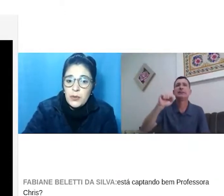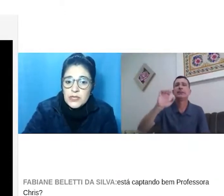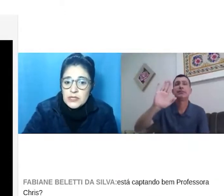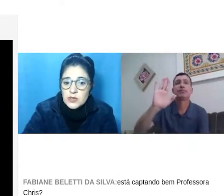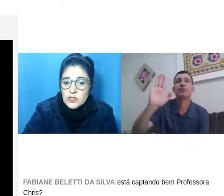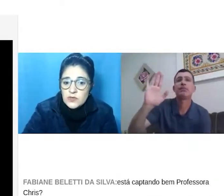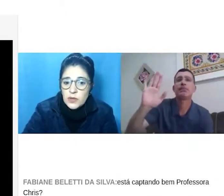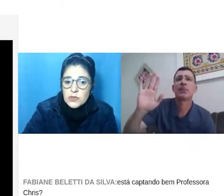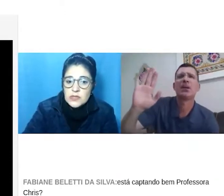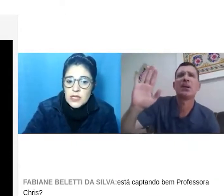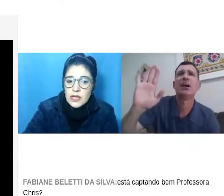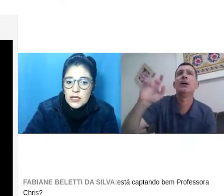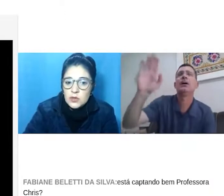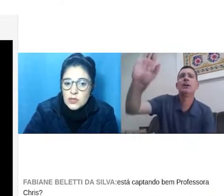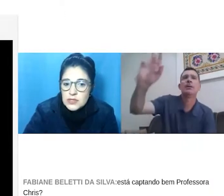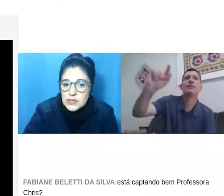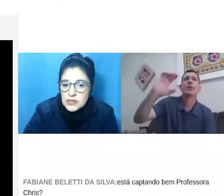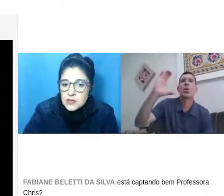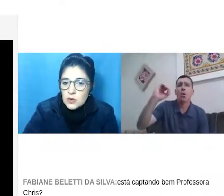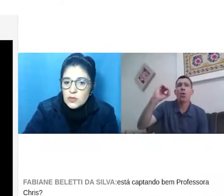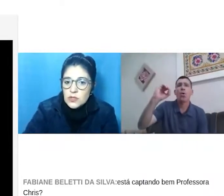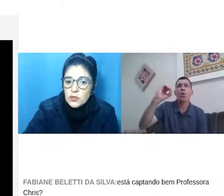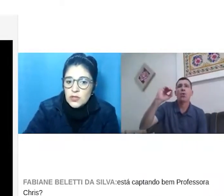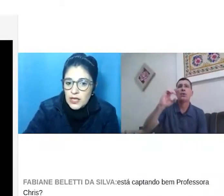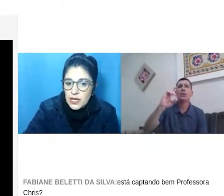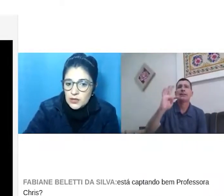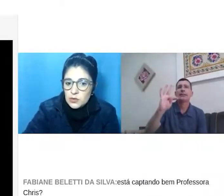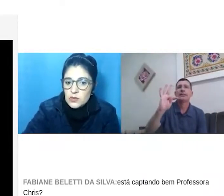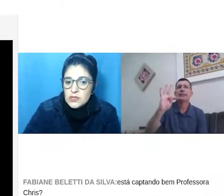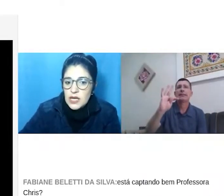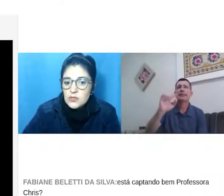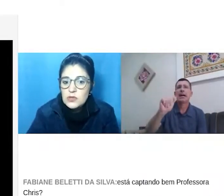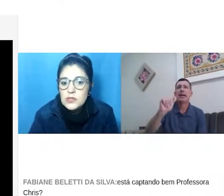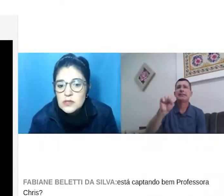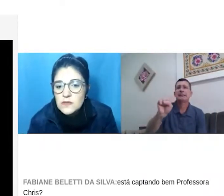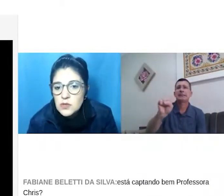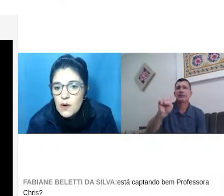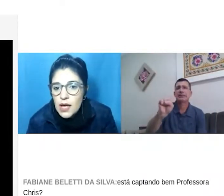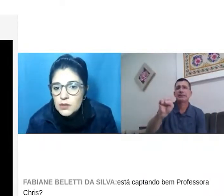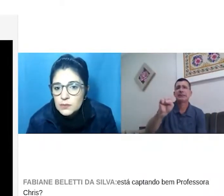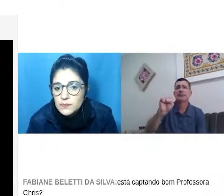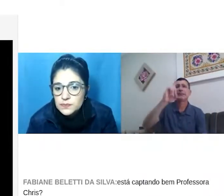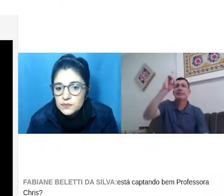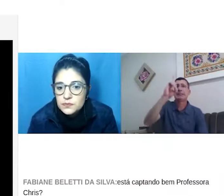Depois, nós tivemos a lei 12.711 e o decreto 7.824,